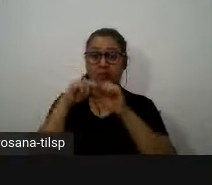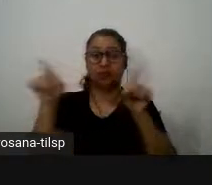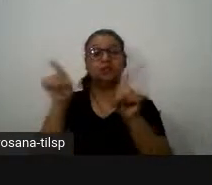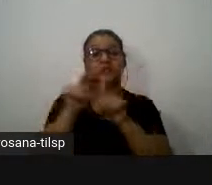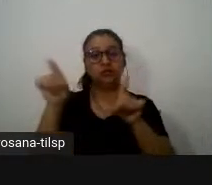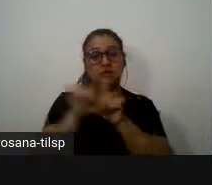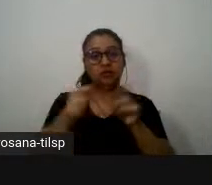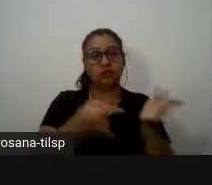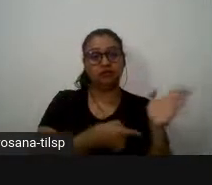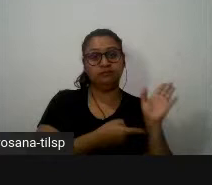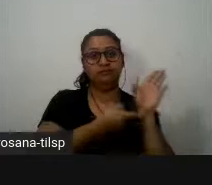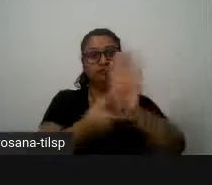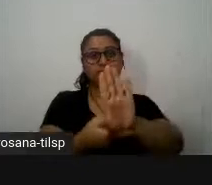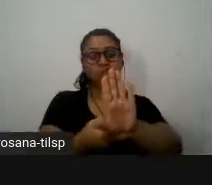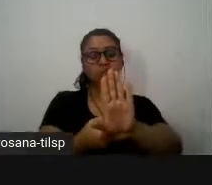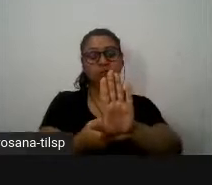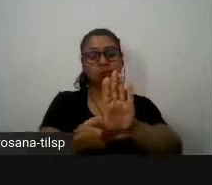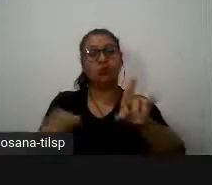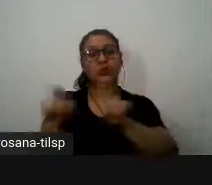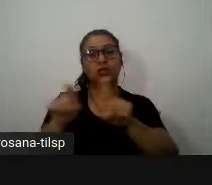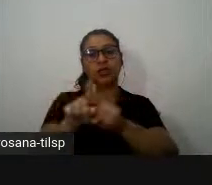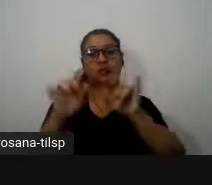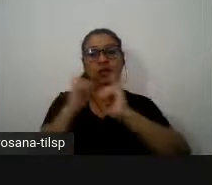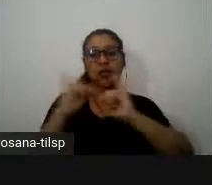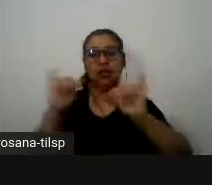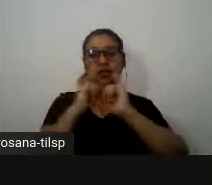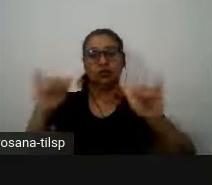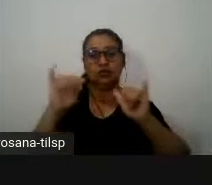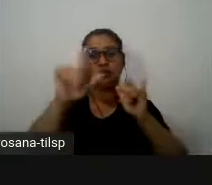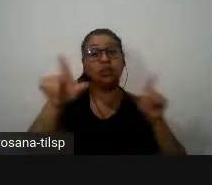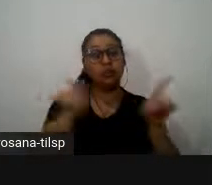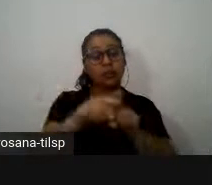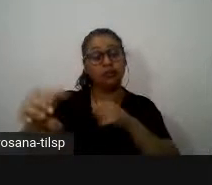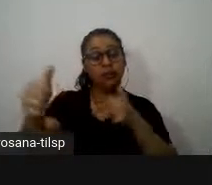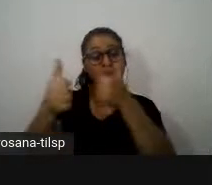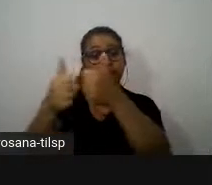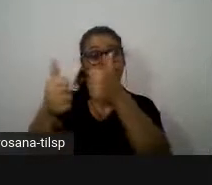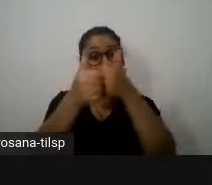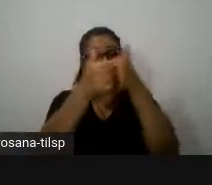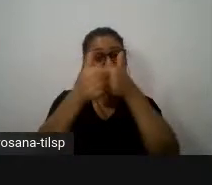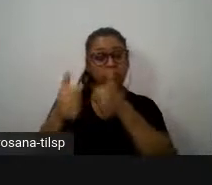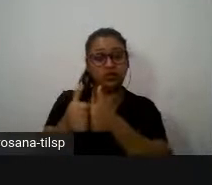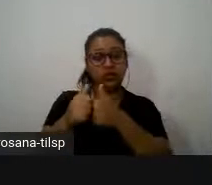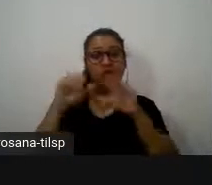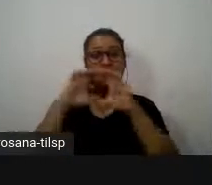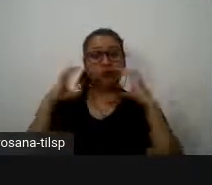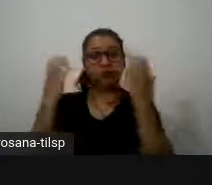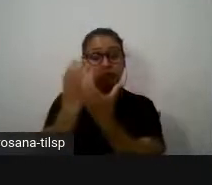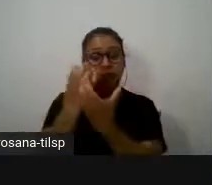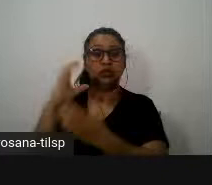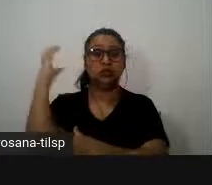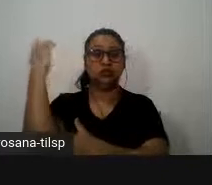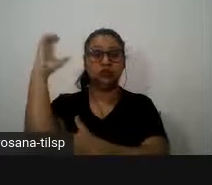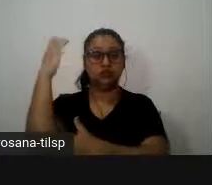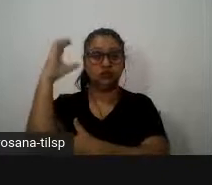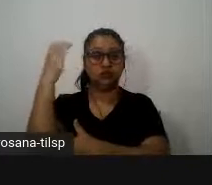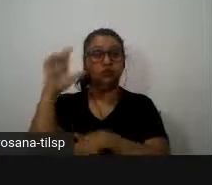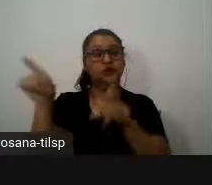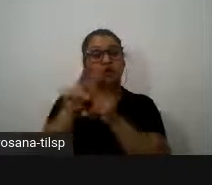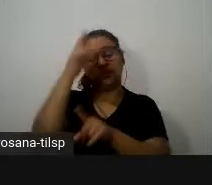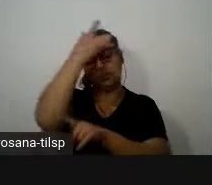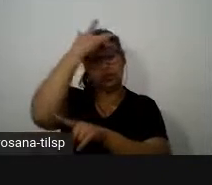promover e sobretudo aproximar a comunidade científica e as pessoas e